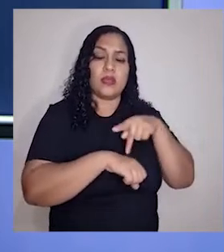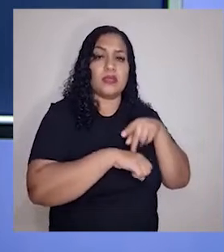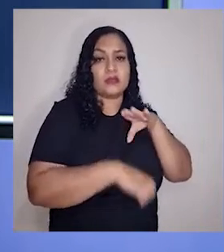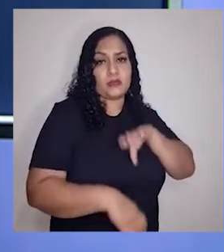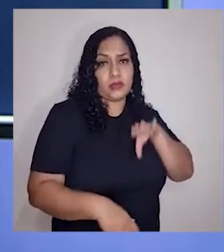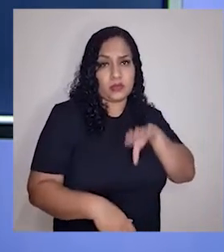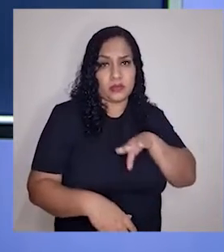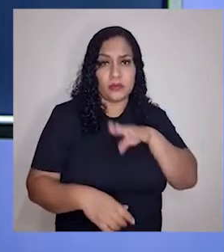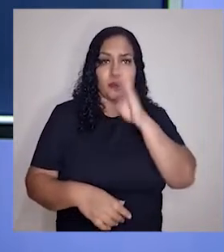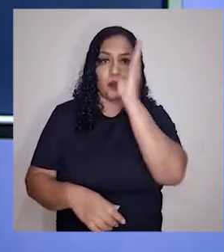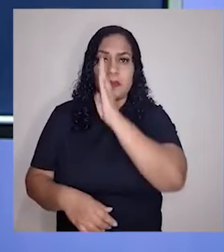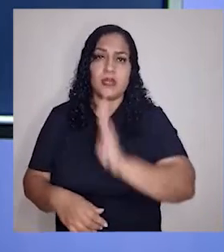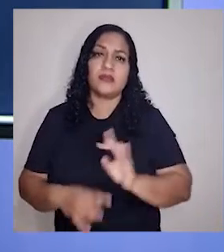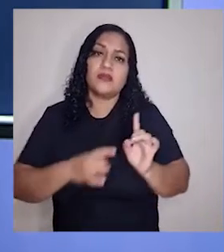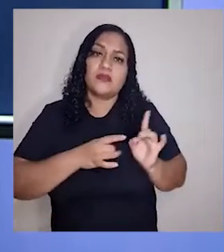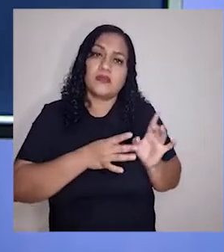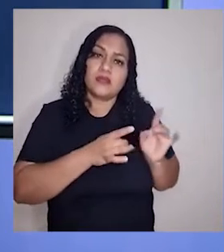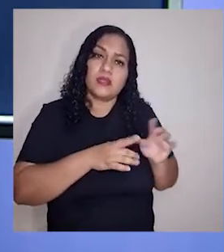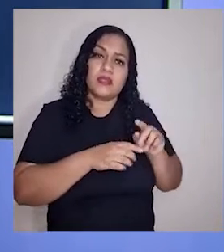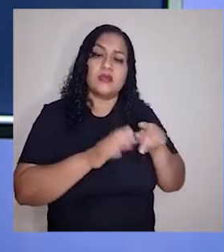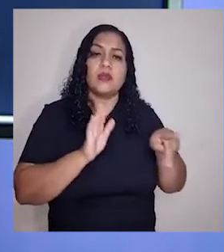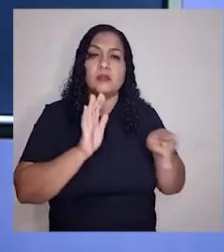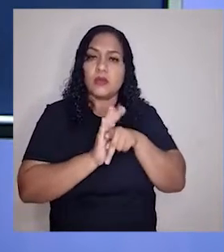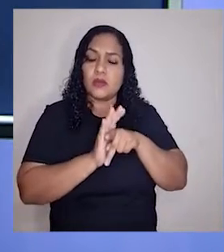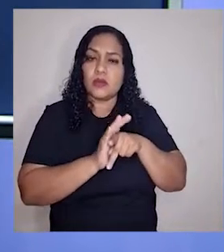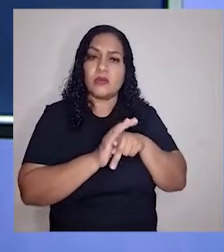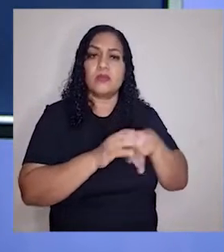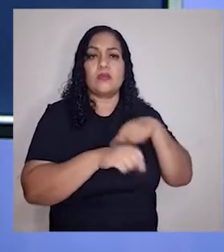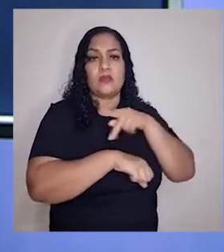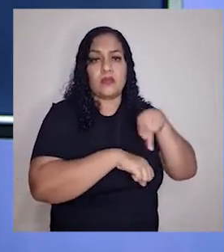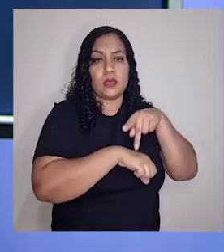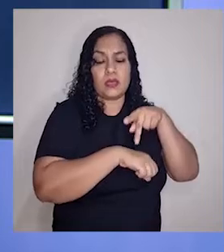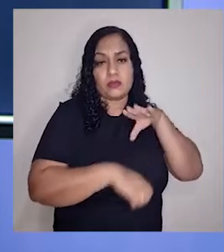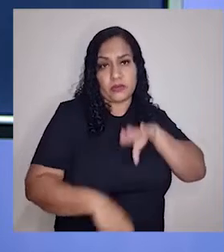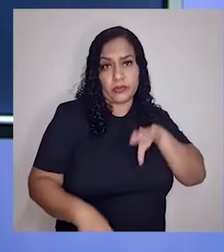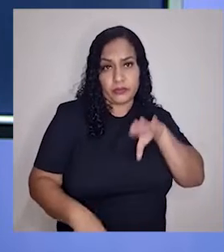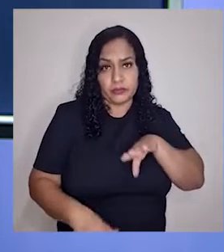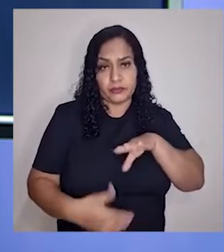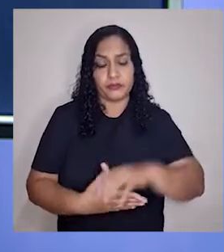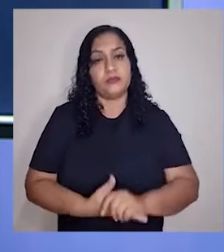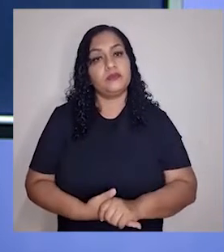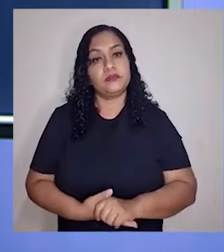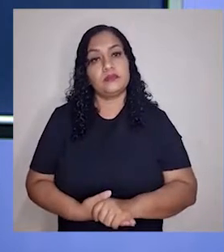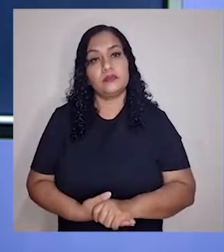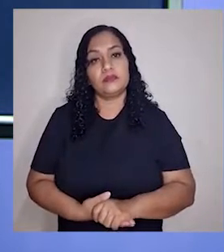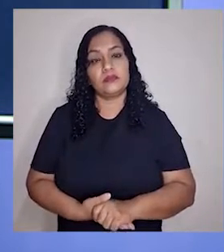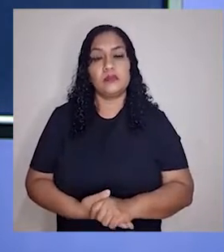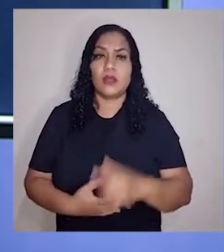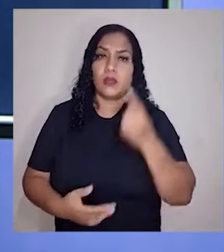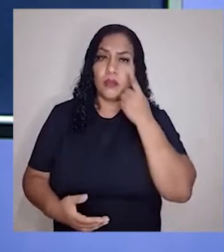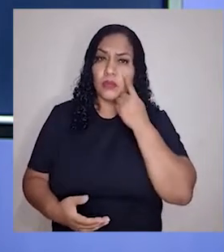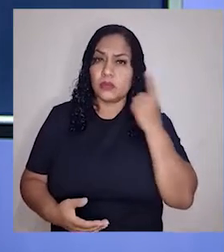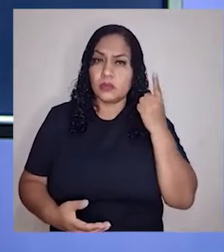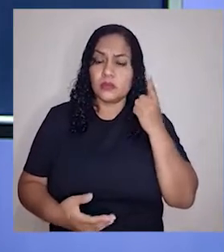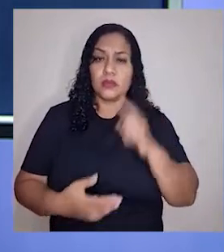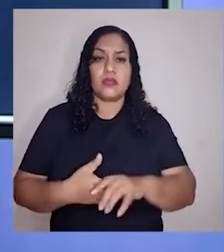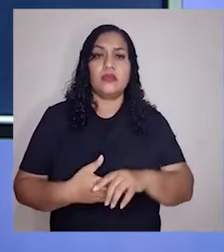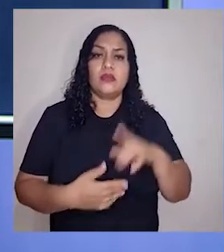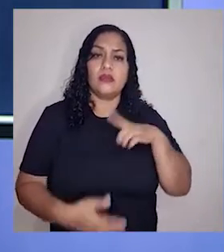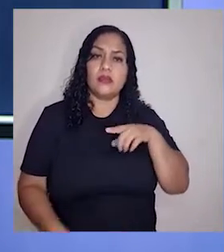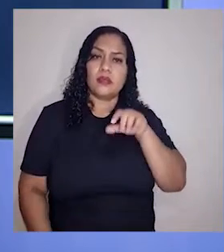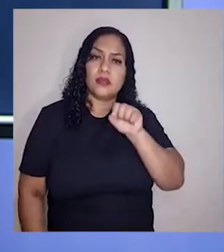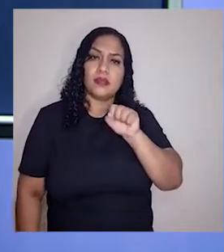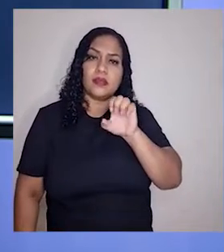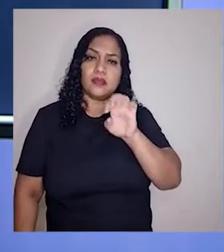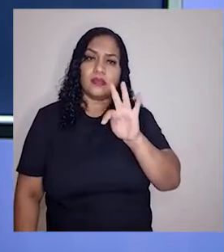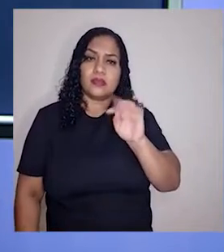fossem a metrópole. Então o Brasil só poderia vender pra sua própria metrópole, Portugal. Aqui eu coloquei pra vocês, tá?